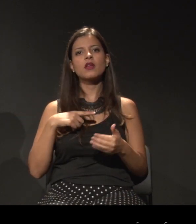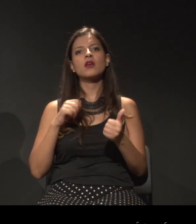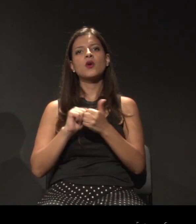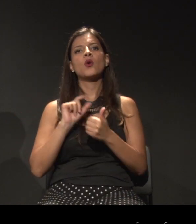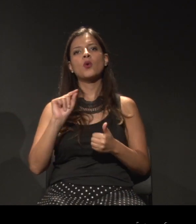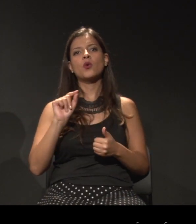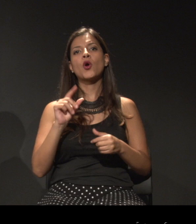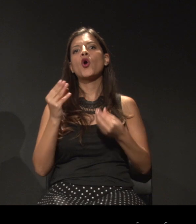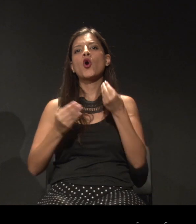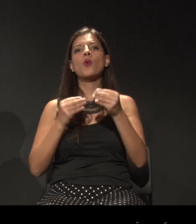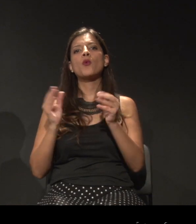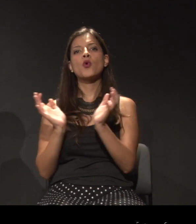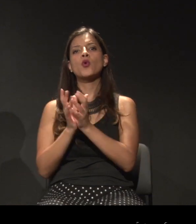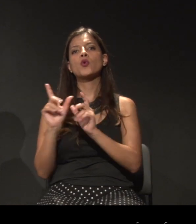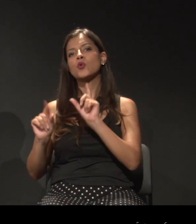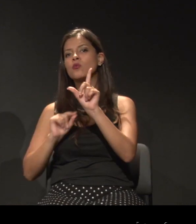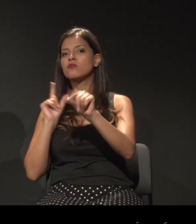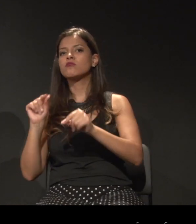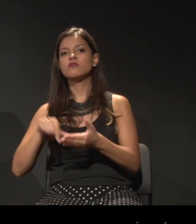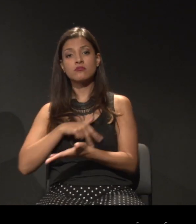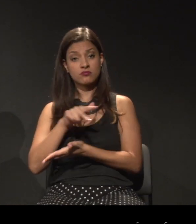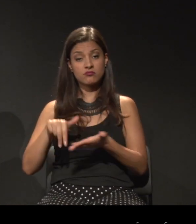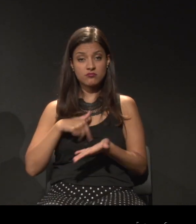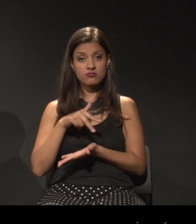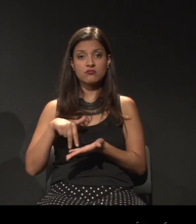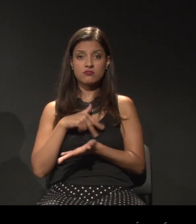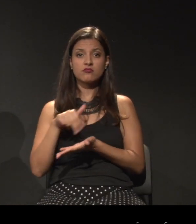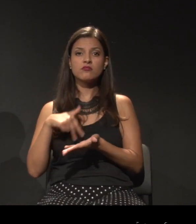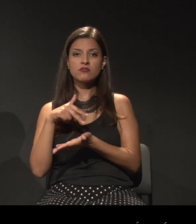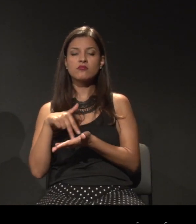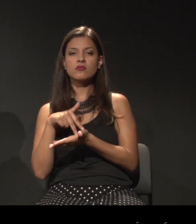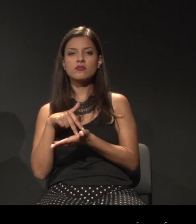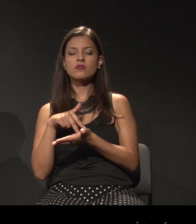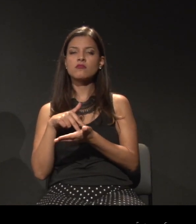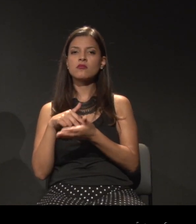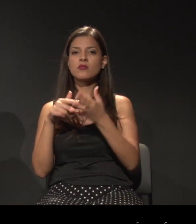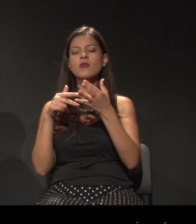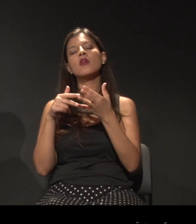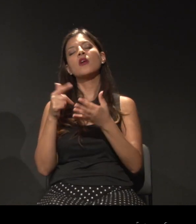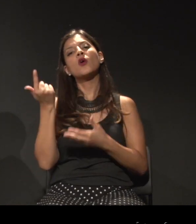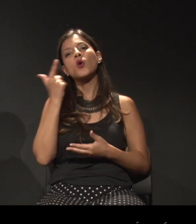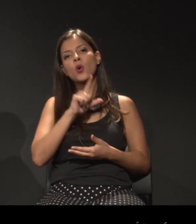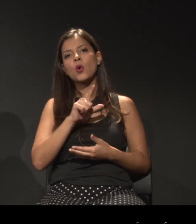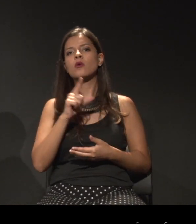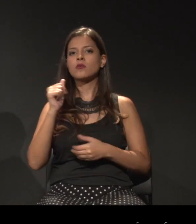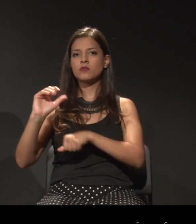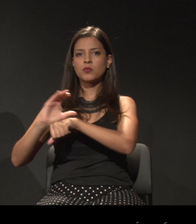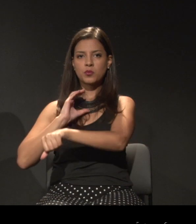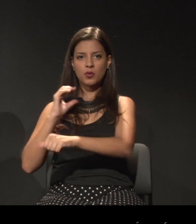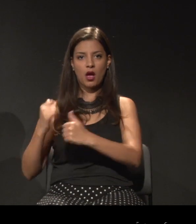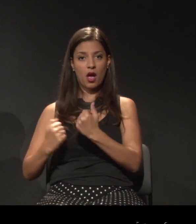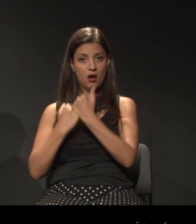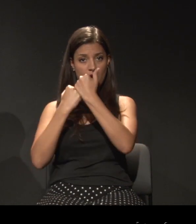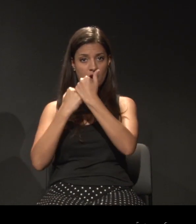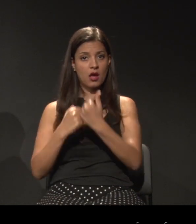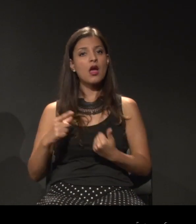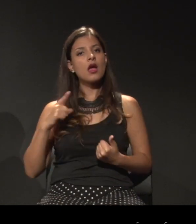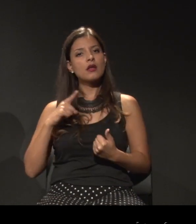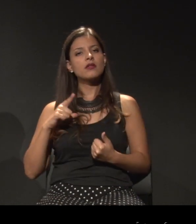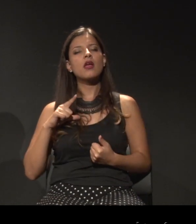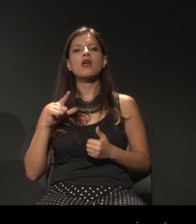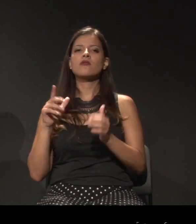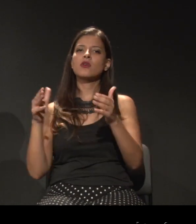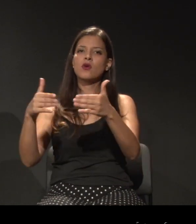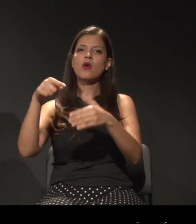para escolhas de grupo, de dança, para a contemplação de determinado subsídio, foram questionados